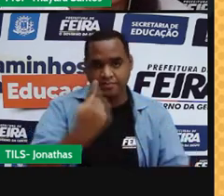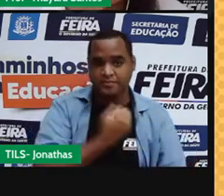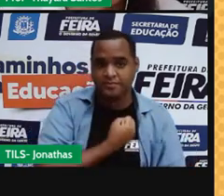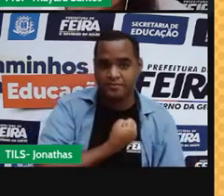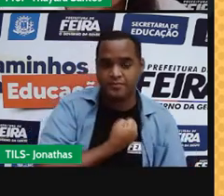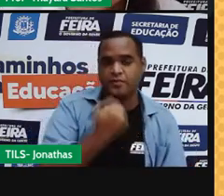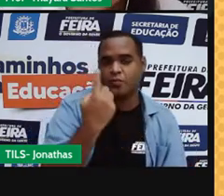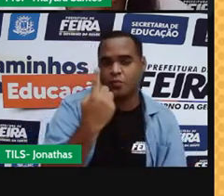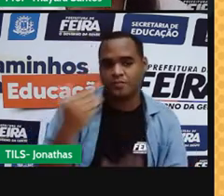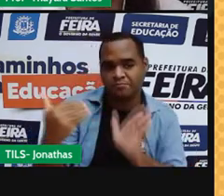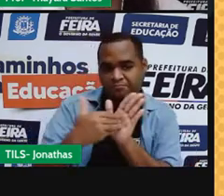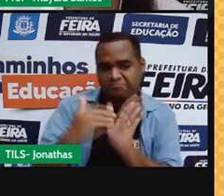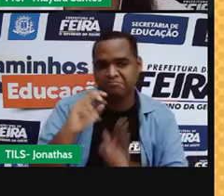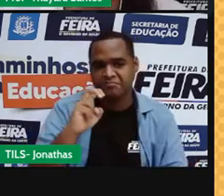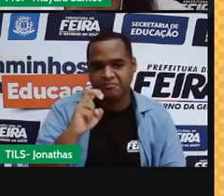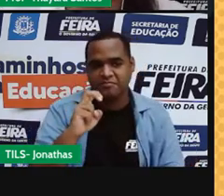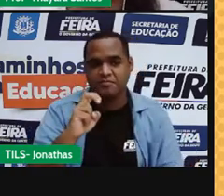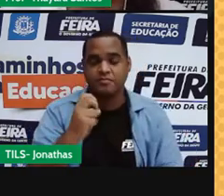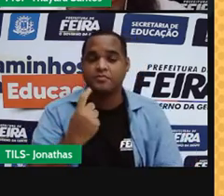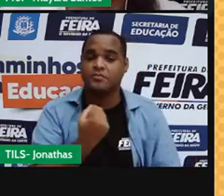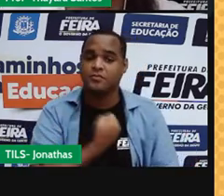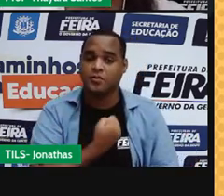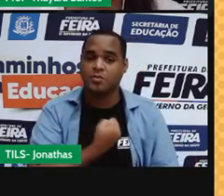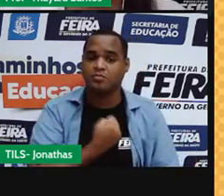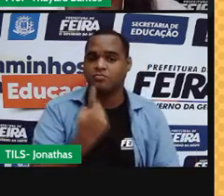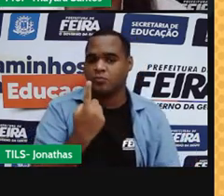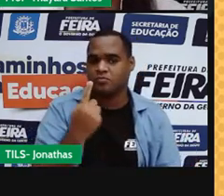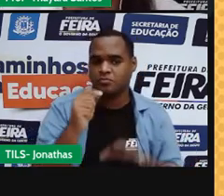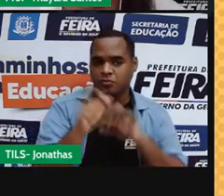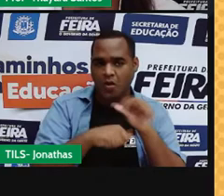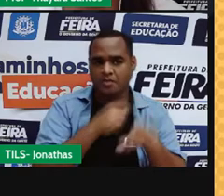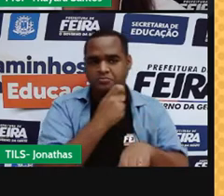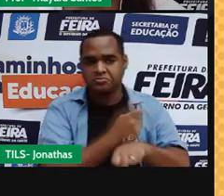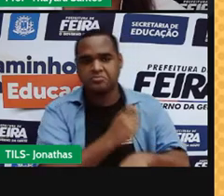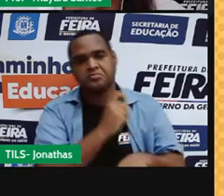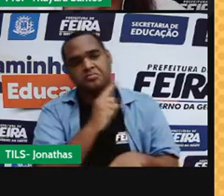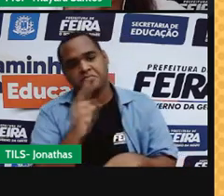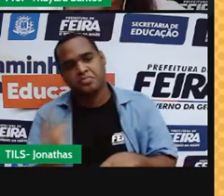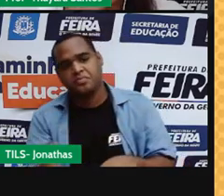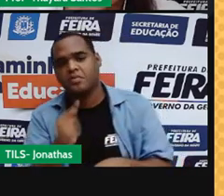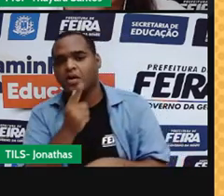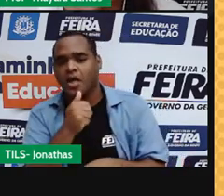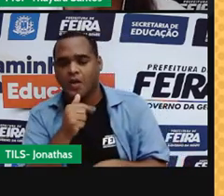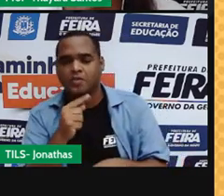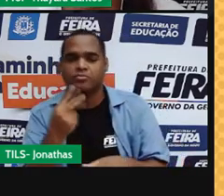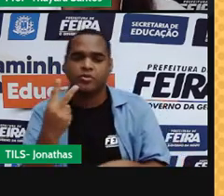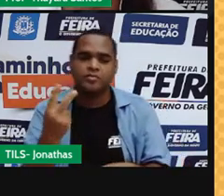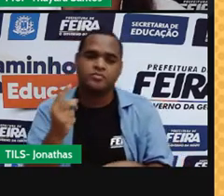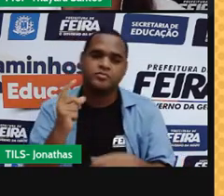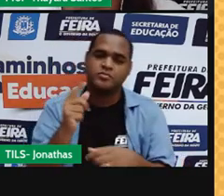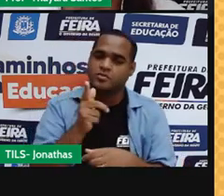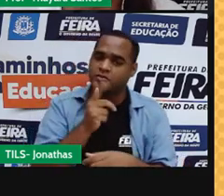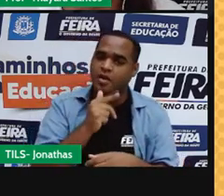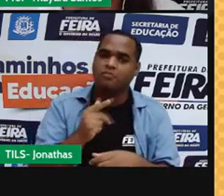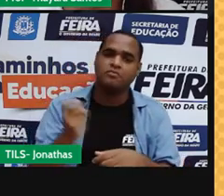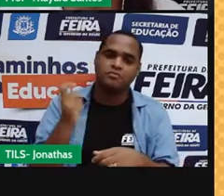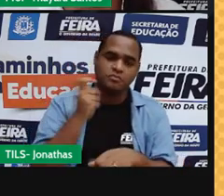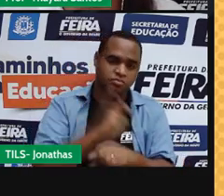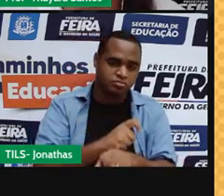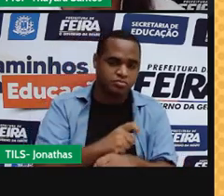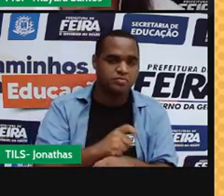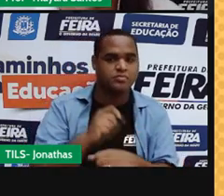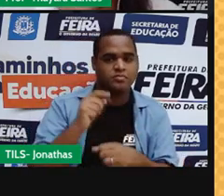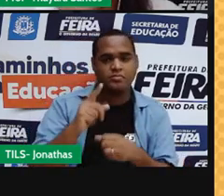de 1 a 5. Número 1 está passando do sólido para o líquido, número 2 do líquido para o sólido, número 3 do